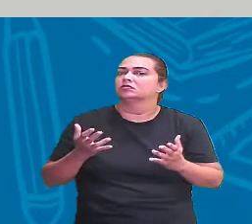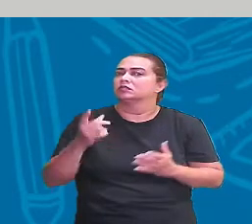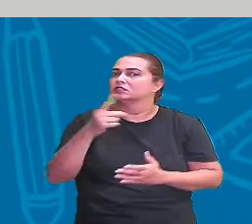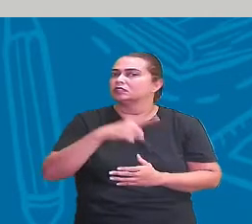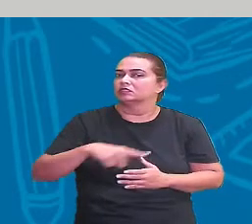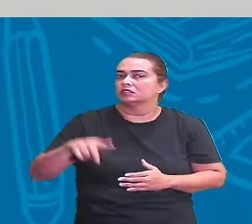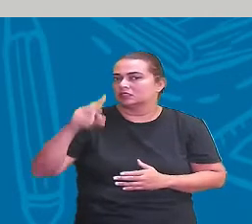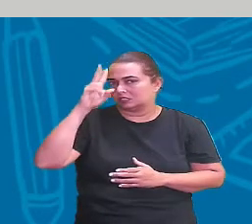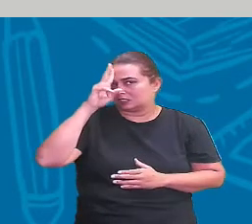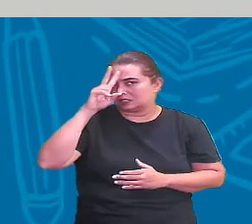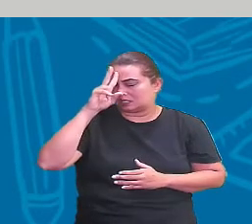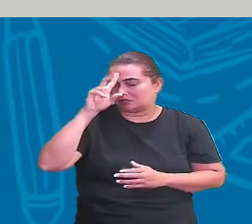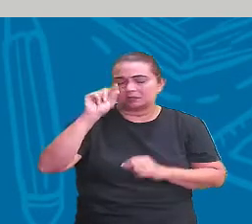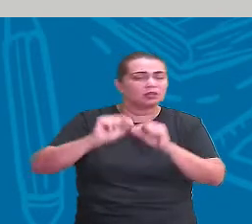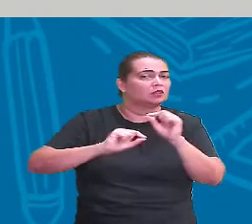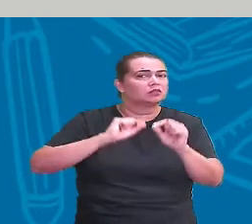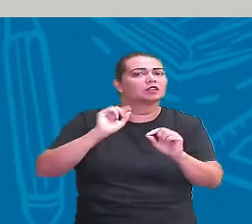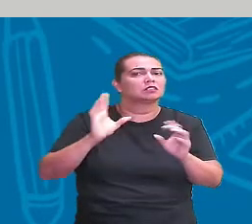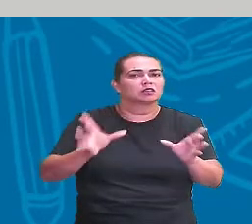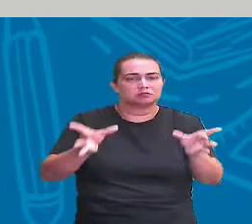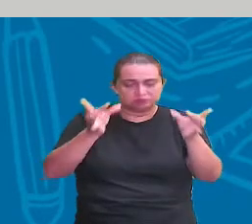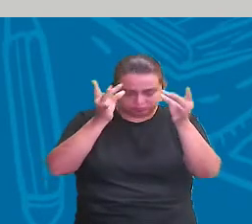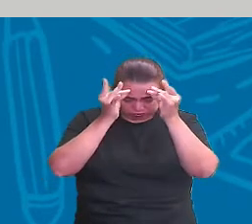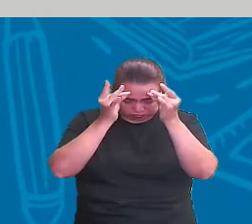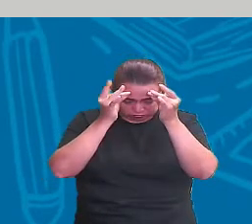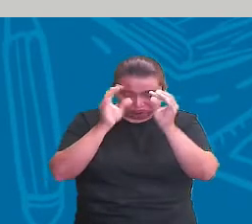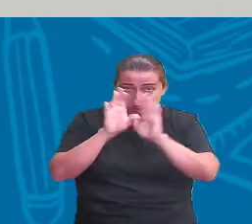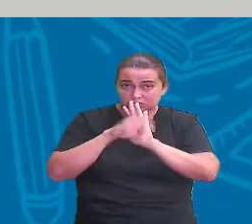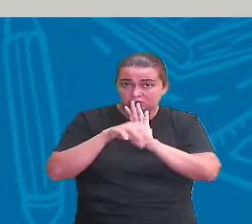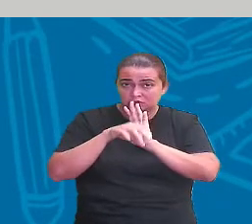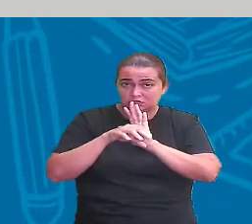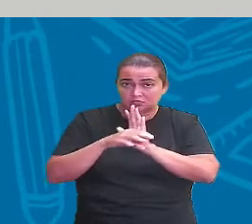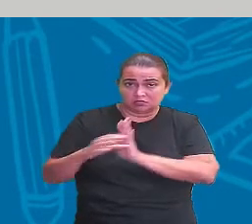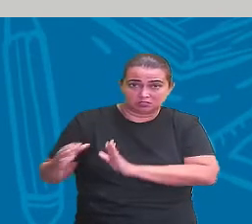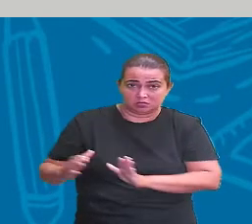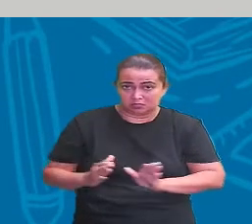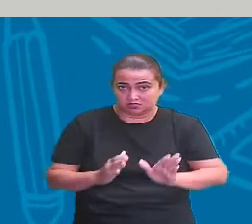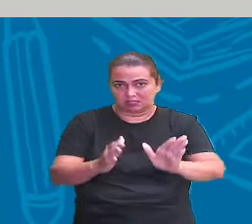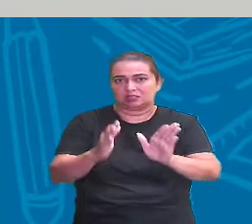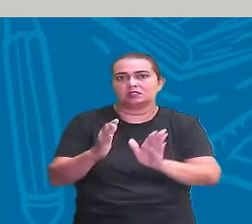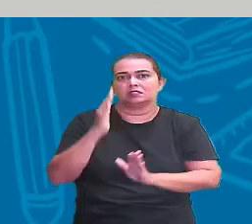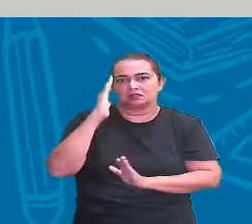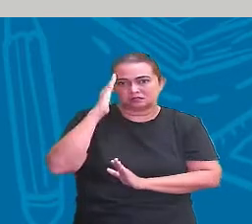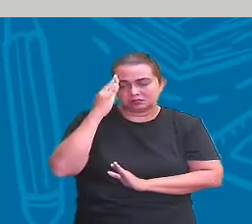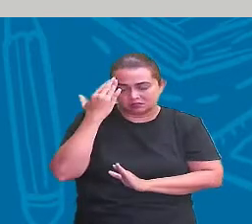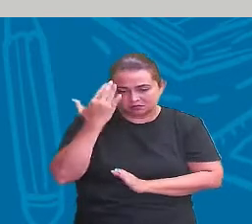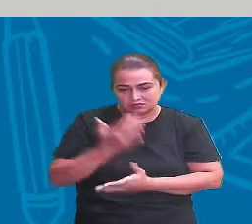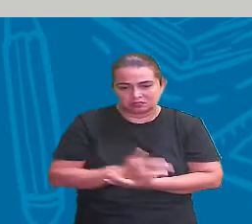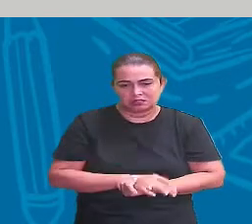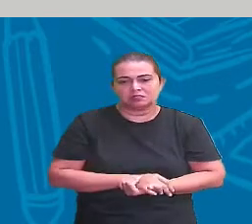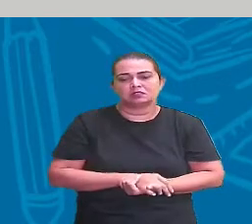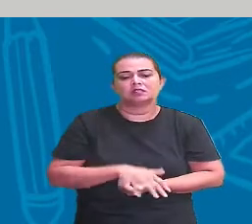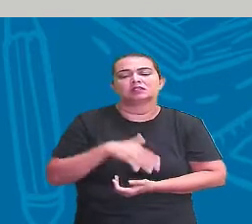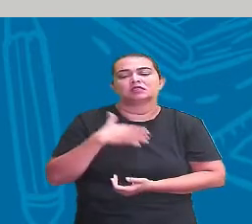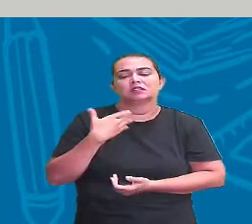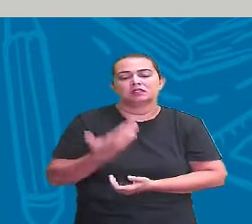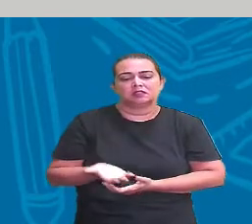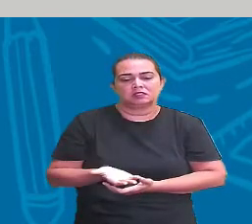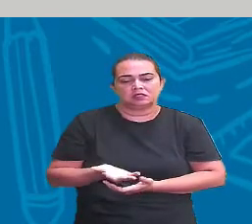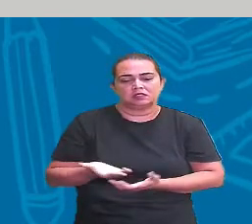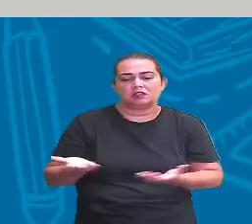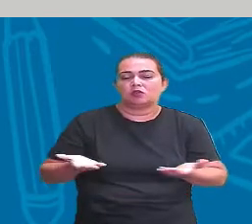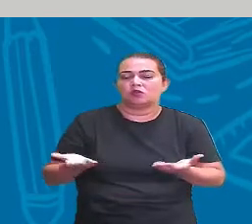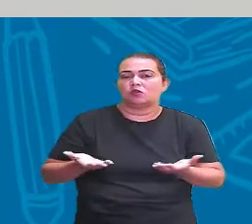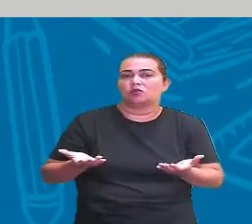bem fixado esse conceito de trajeto. Tá bom? E aí pessoal, essa foi a nossa